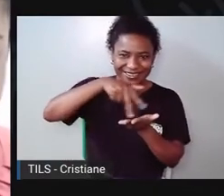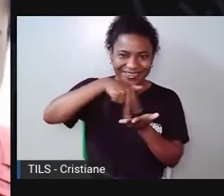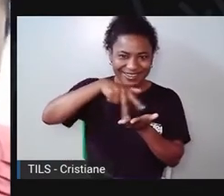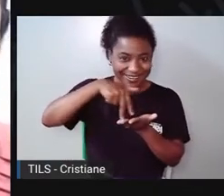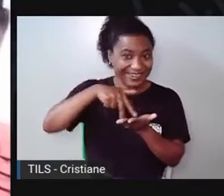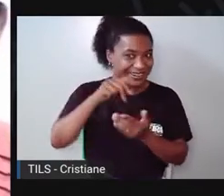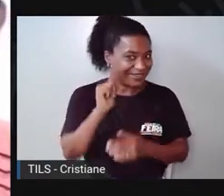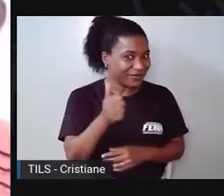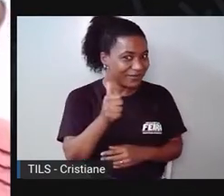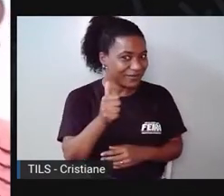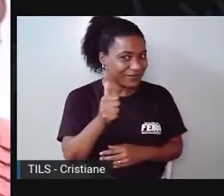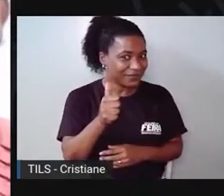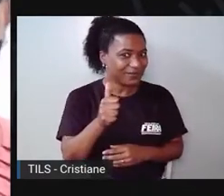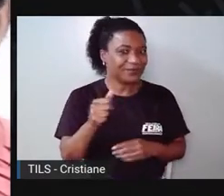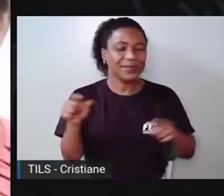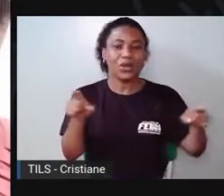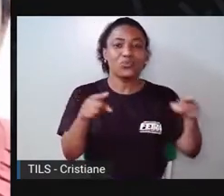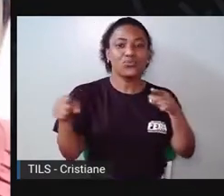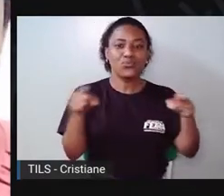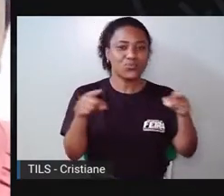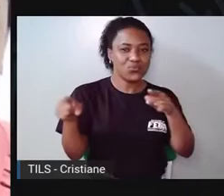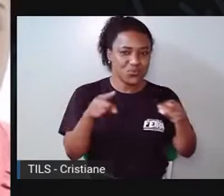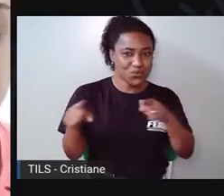Nesse baile de som, DJ!